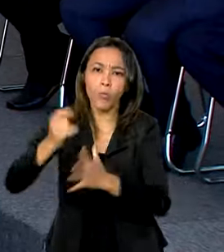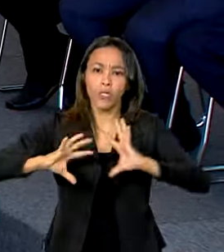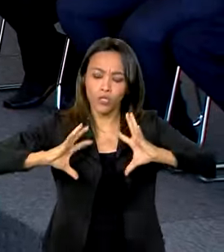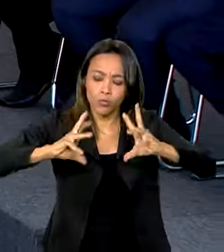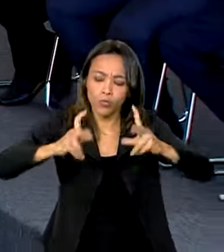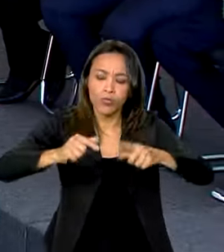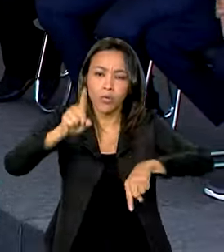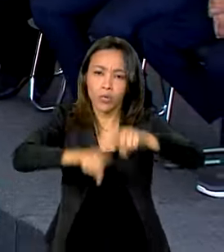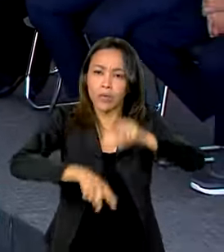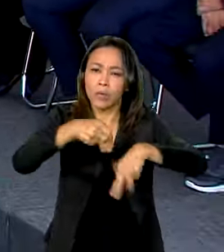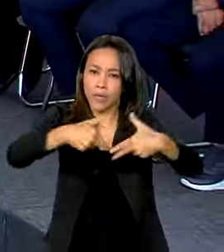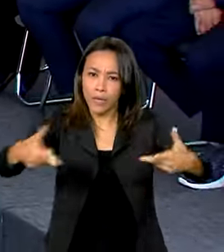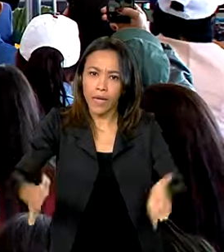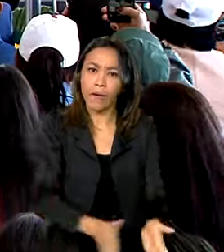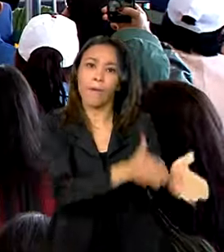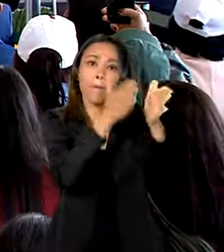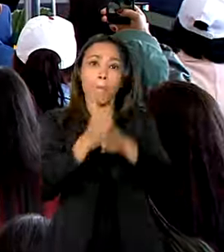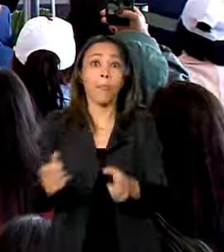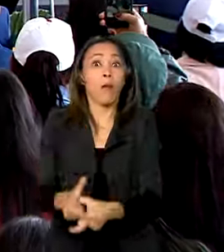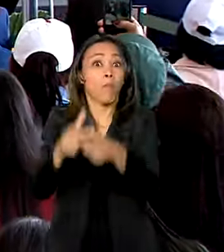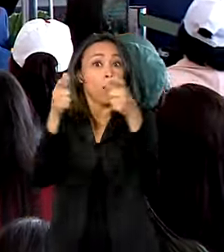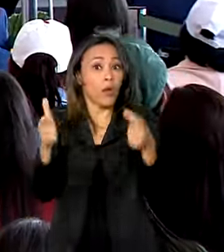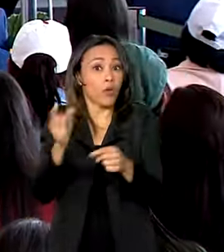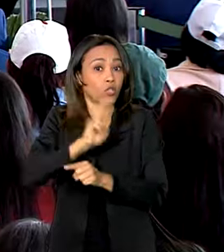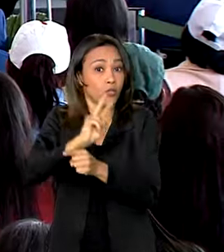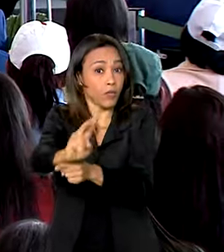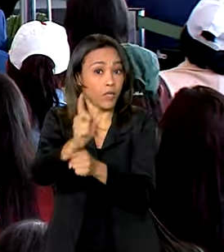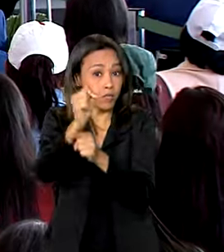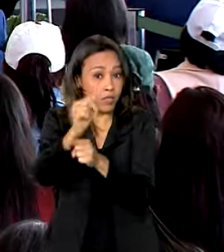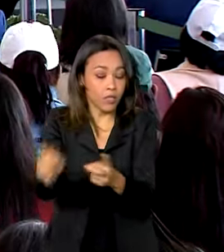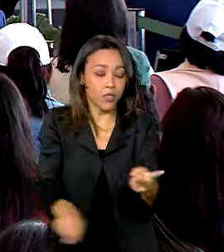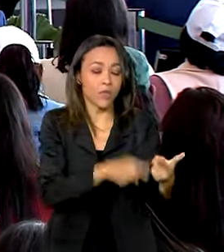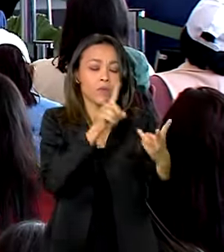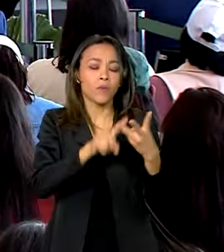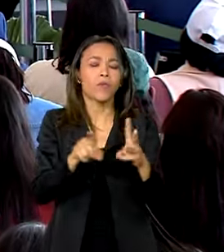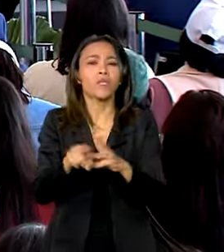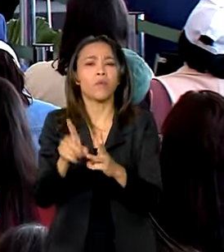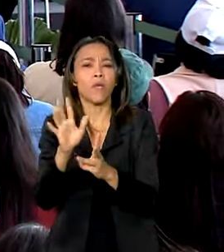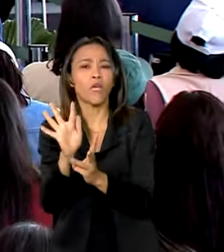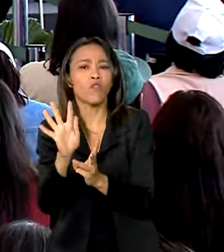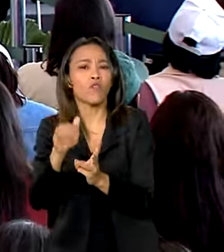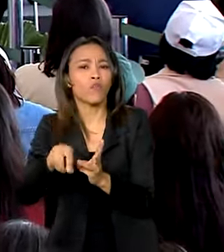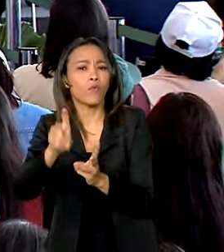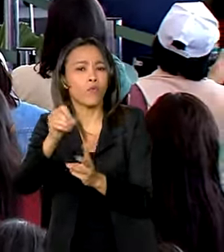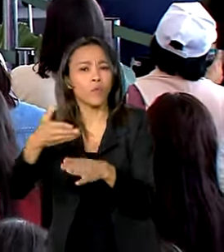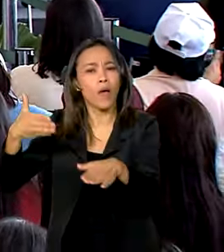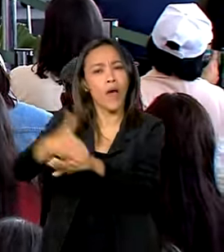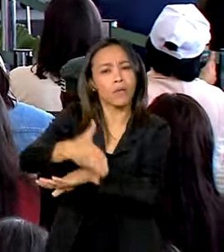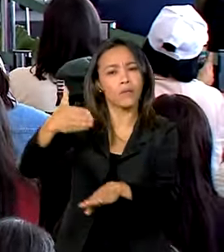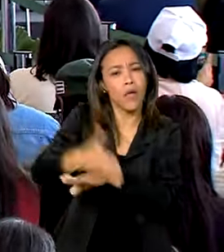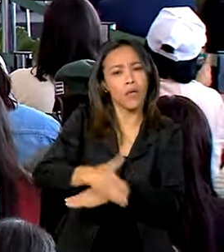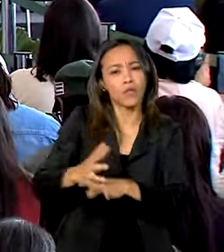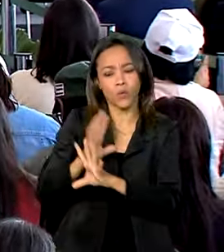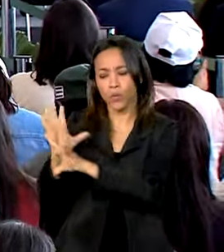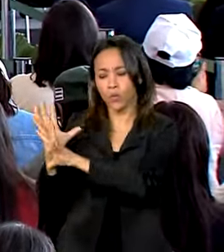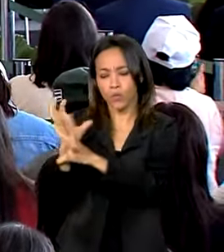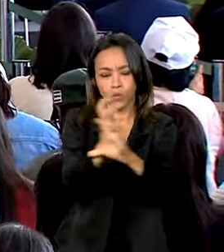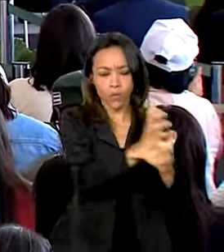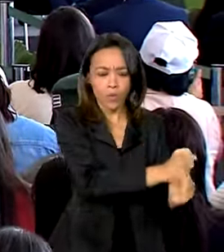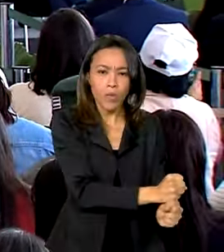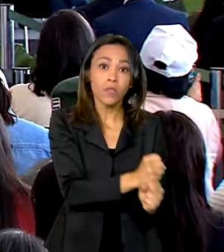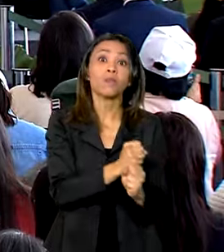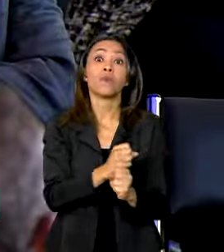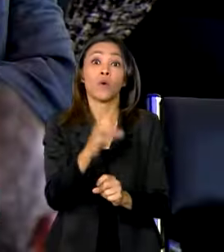a ampliação do microcrédito rural e a criação de fundos que ampliam o acesso ao crédito, o total de investimentos